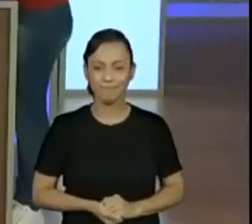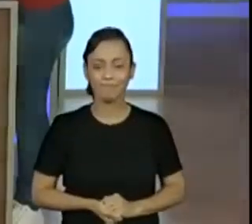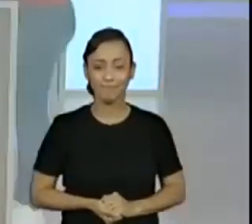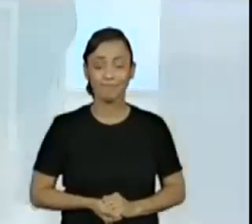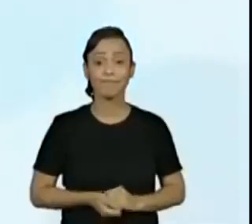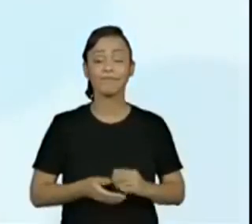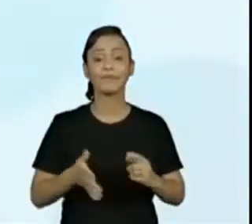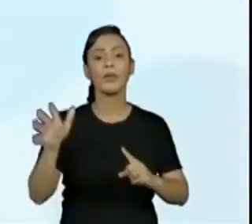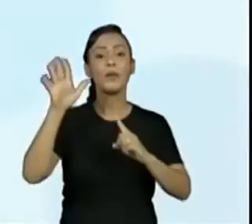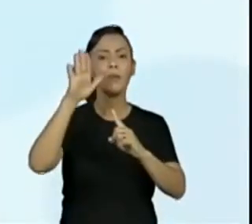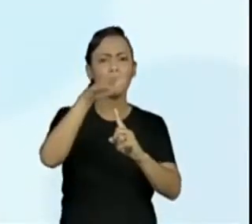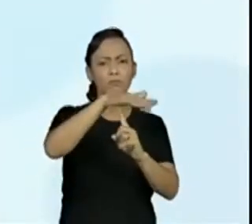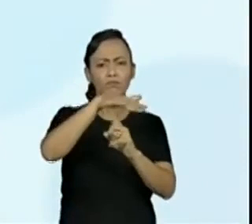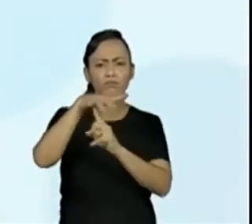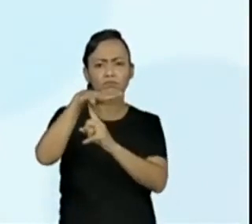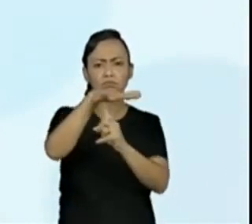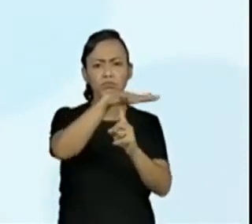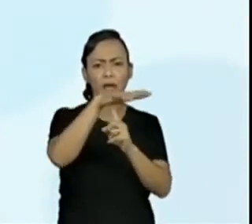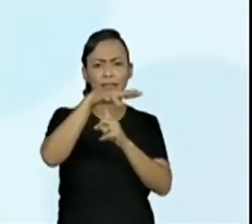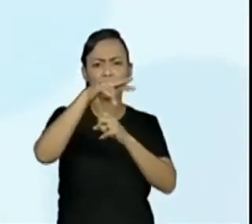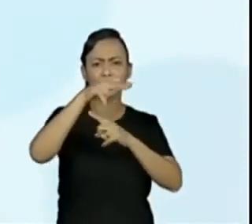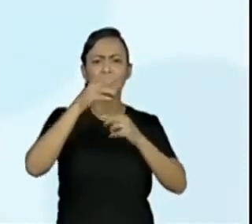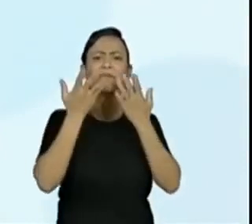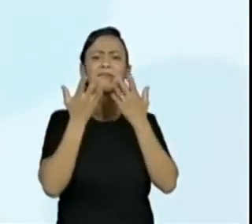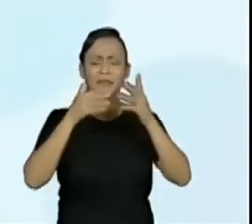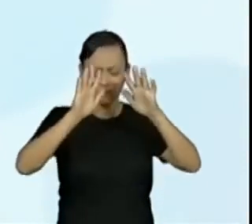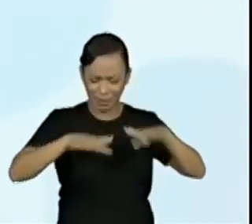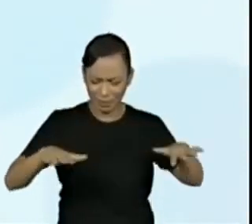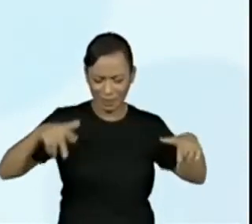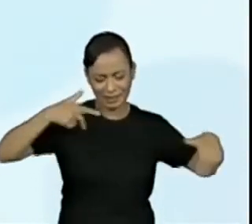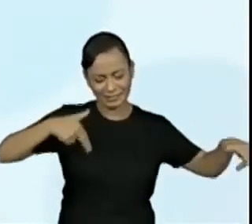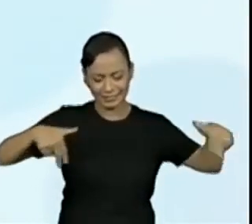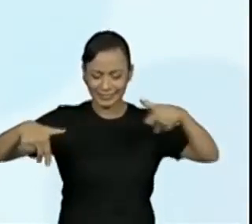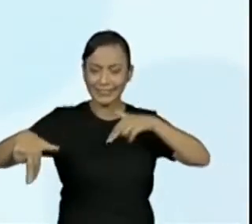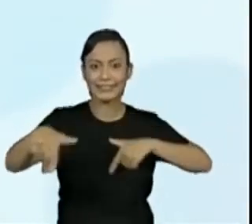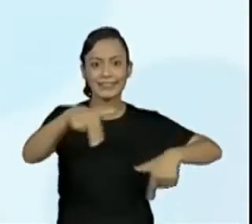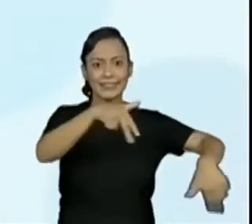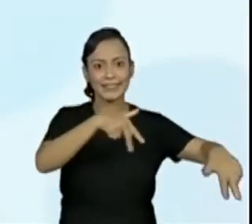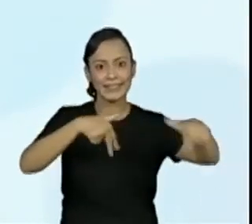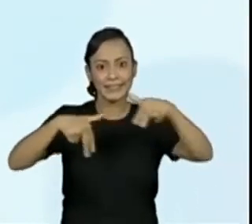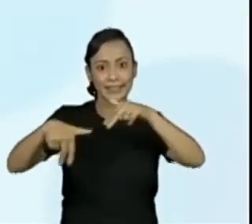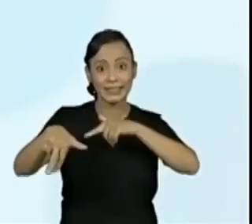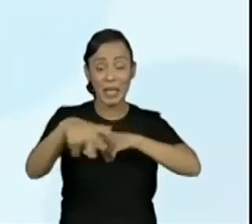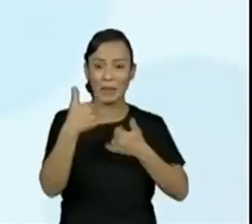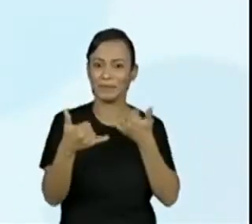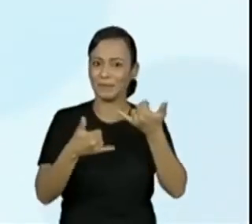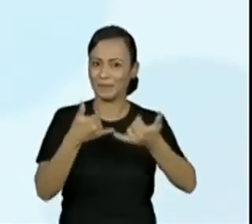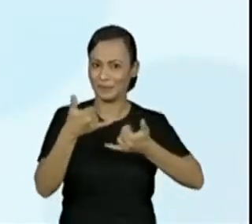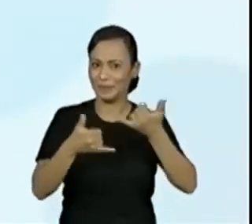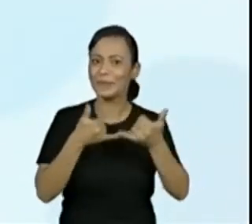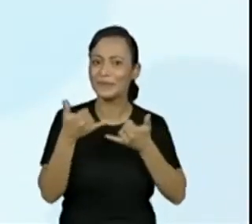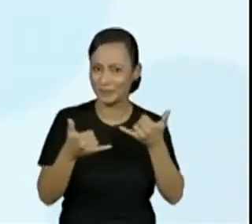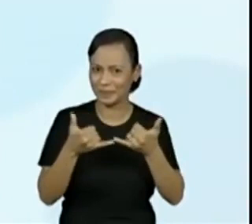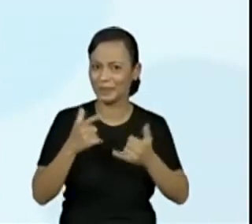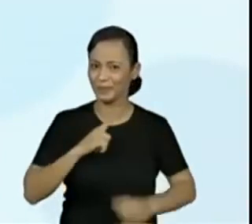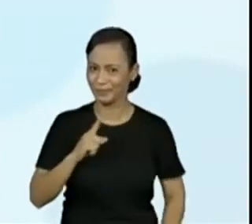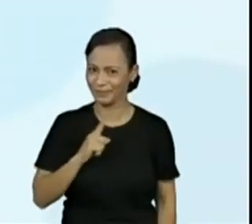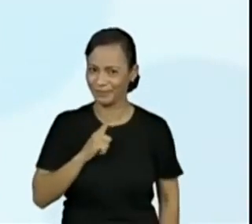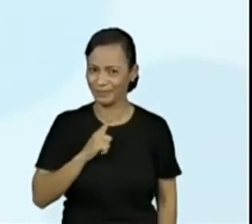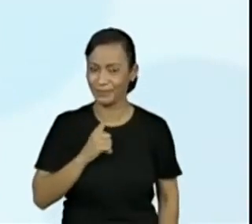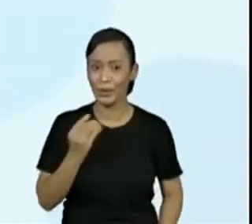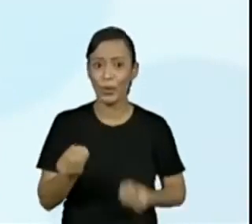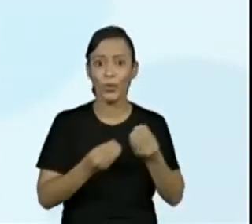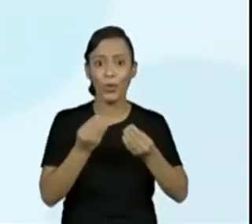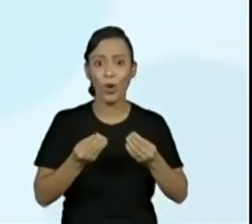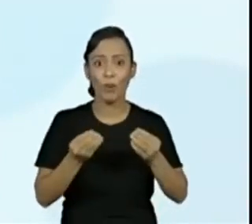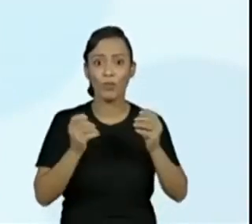praça, algumas crianças estavam participando de uma brincadeira, a corrida de